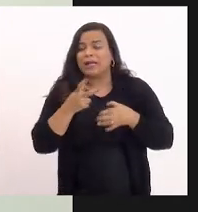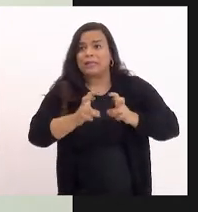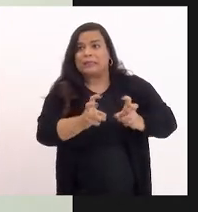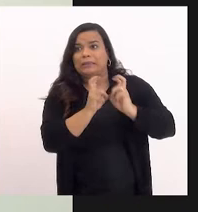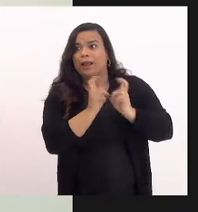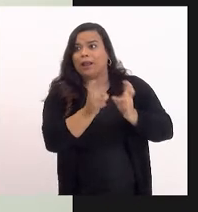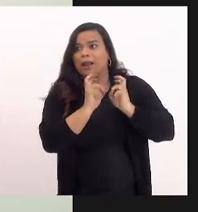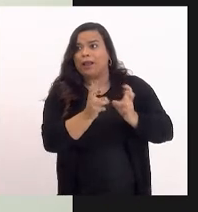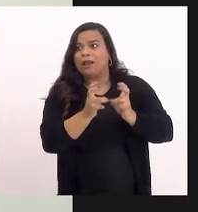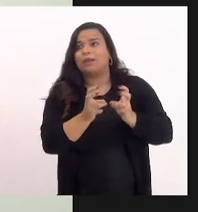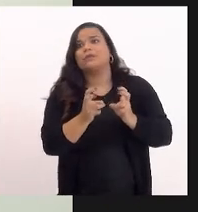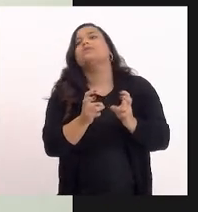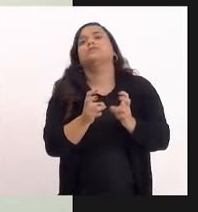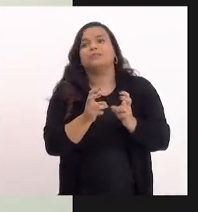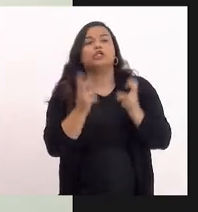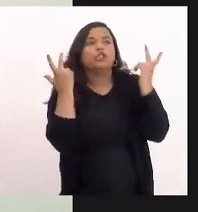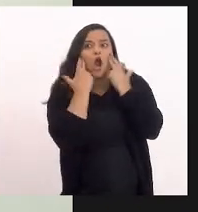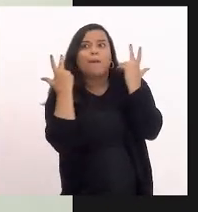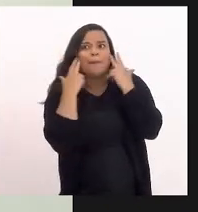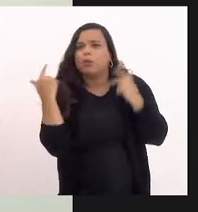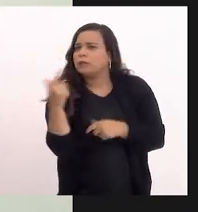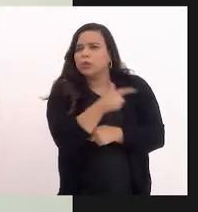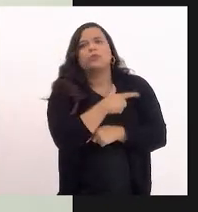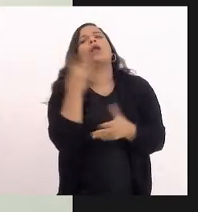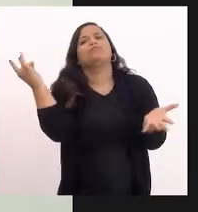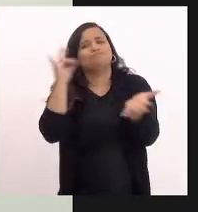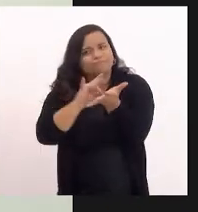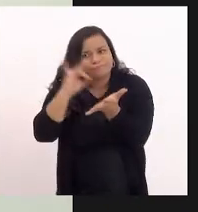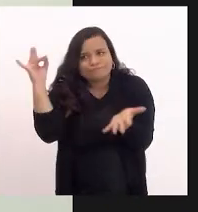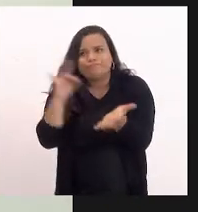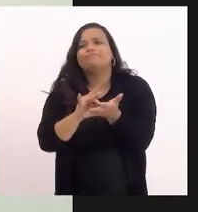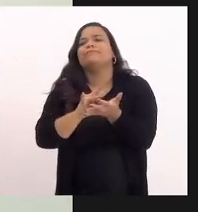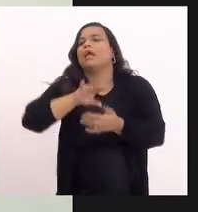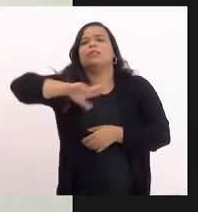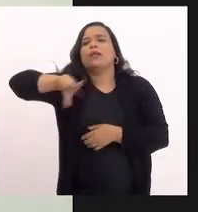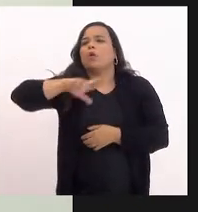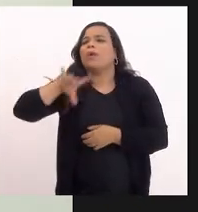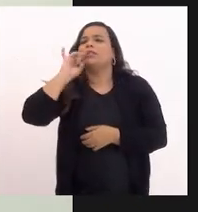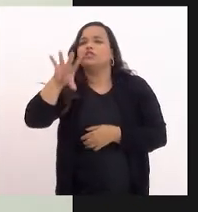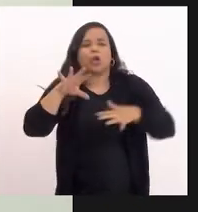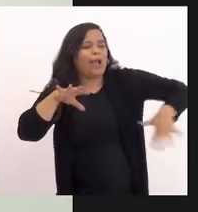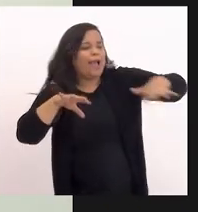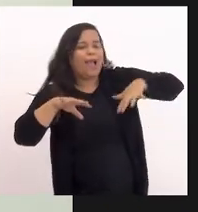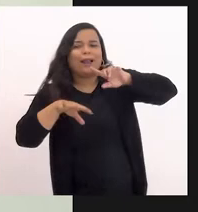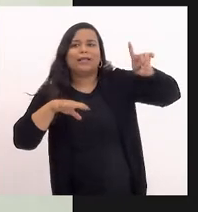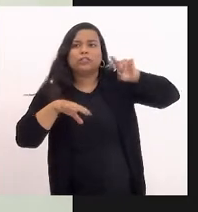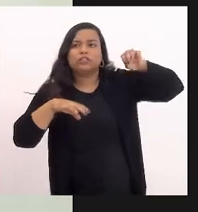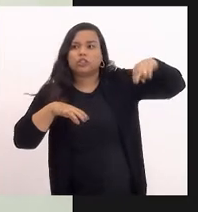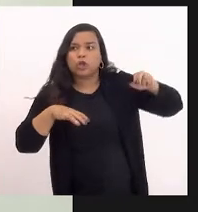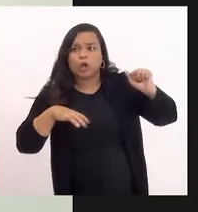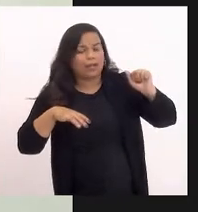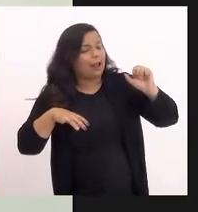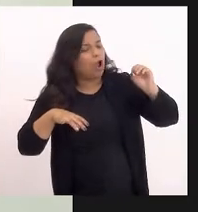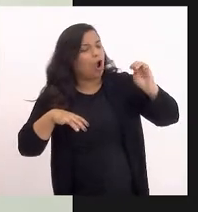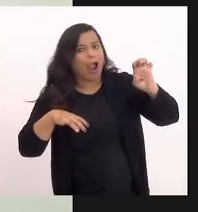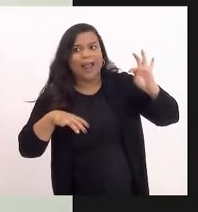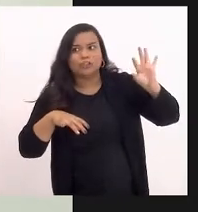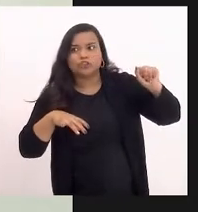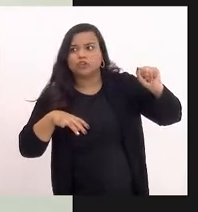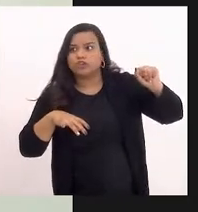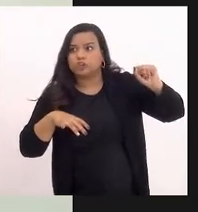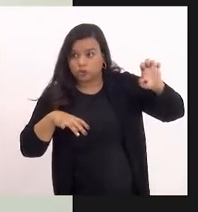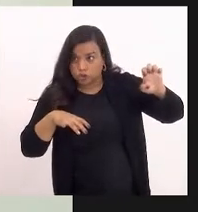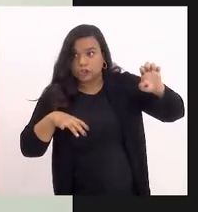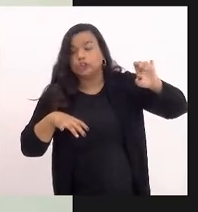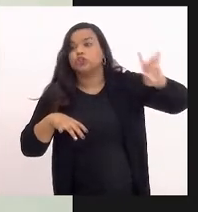não estão mais operando de forma normal, é verdade. Isso não é só no ramal da Zona Oeste, como também no ramal Japeri, Saraculuna, o